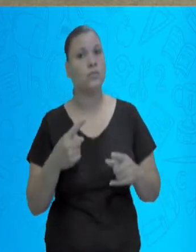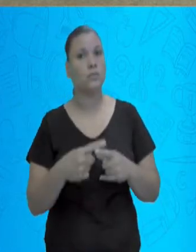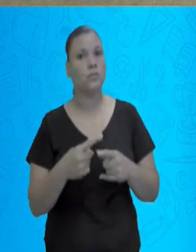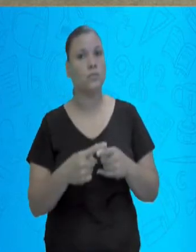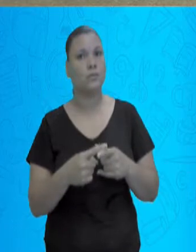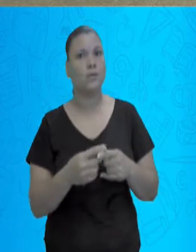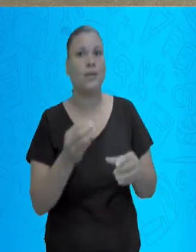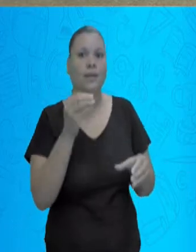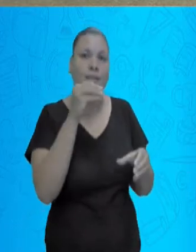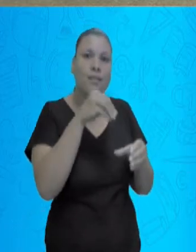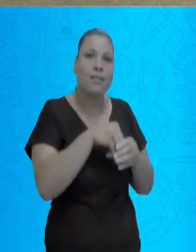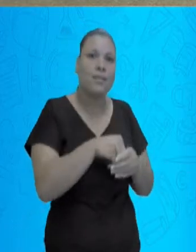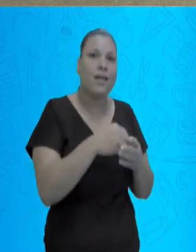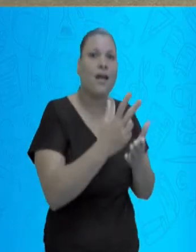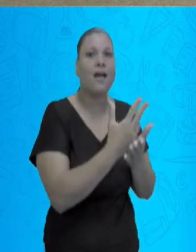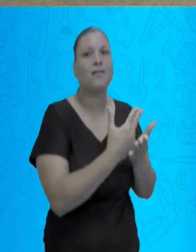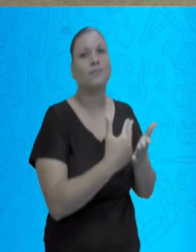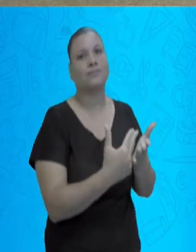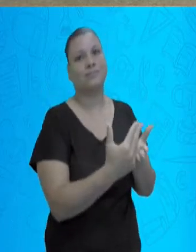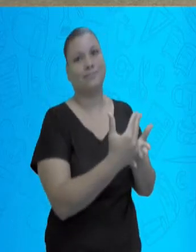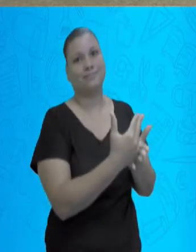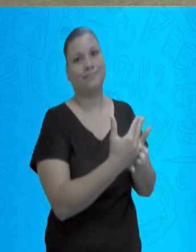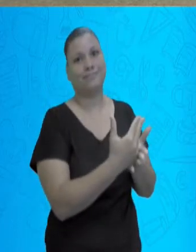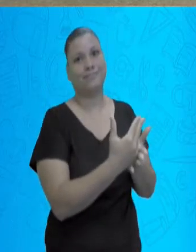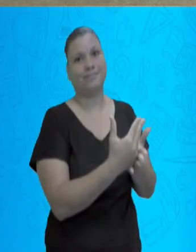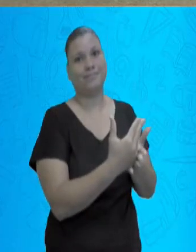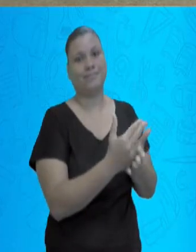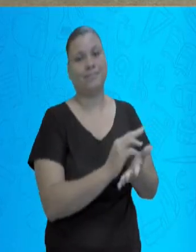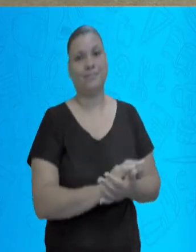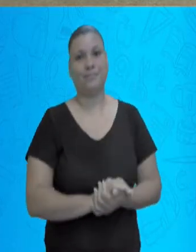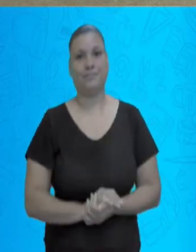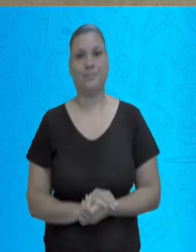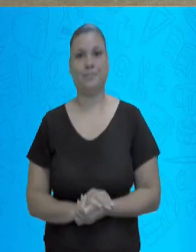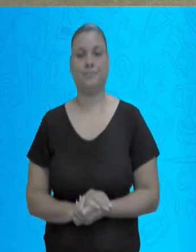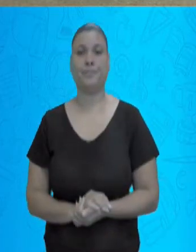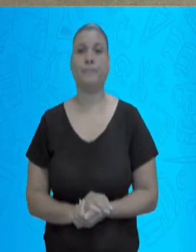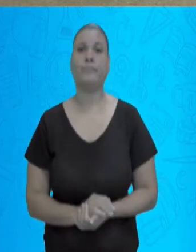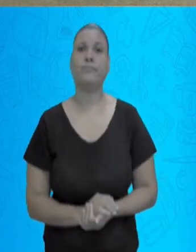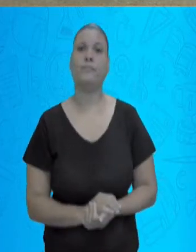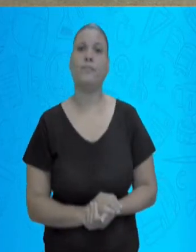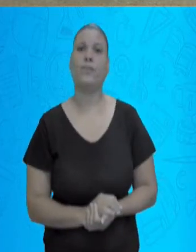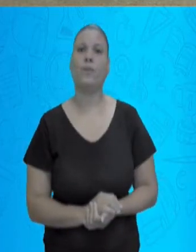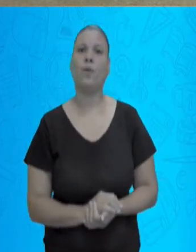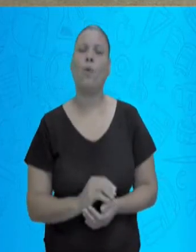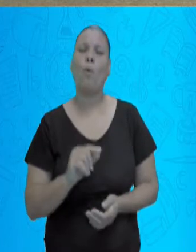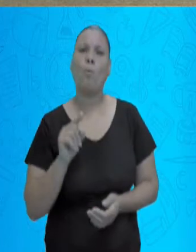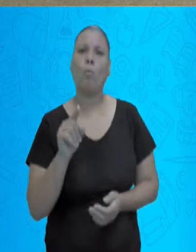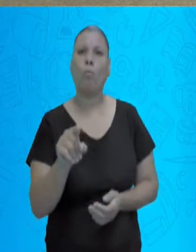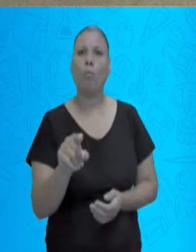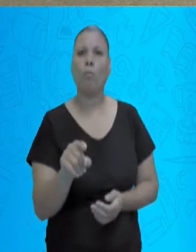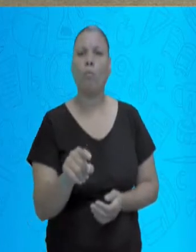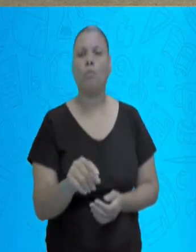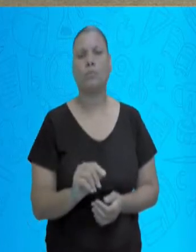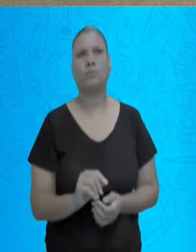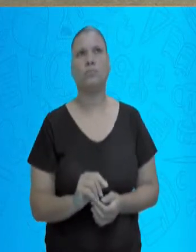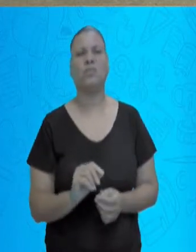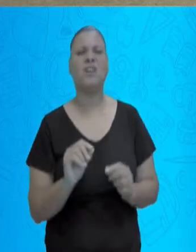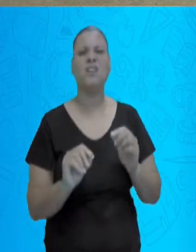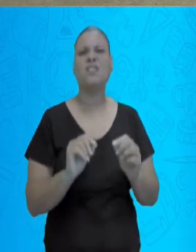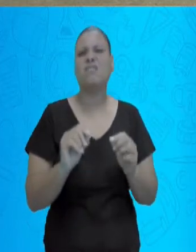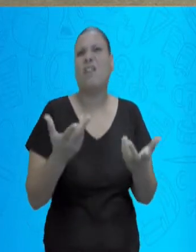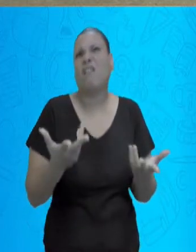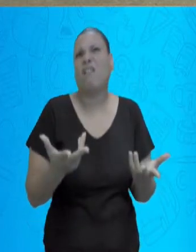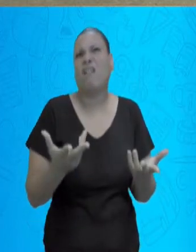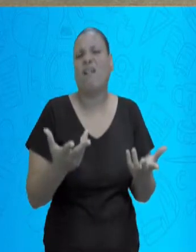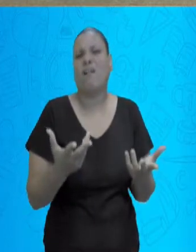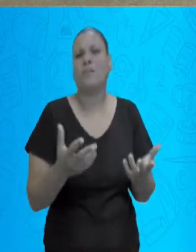das artes visuais. O ponto na arte. Então, o ponto, ele deu origem a um